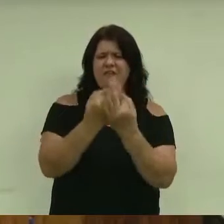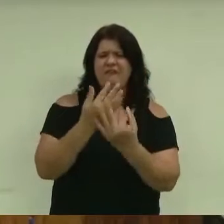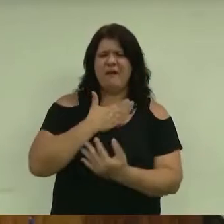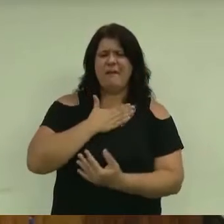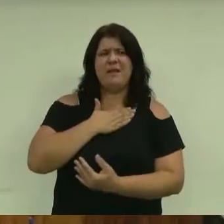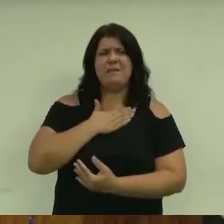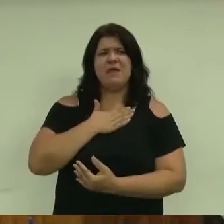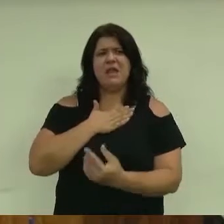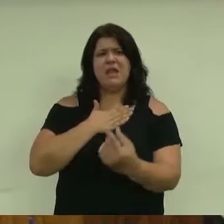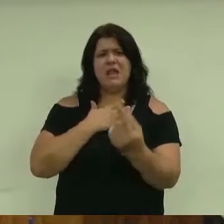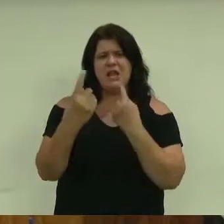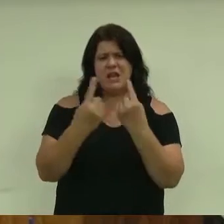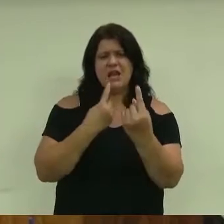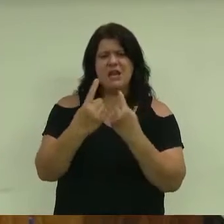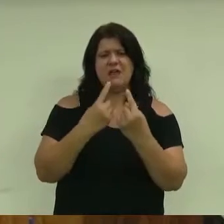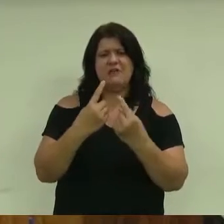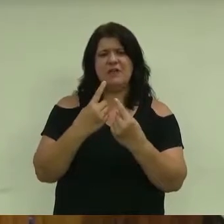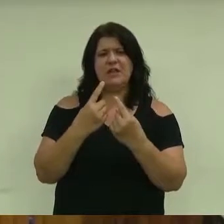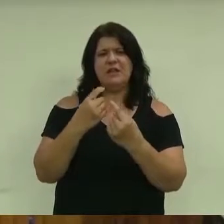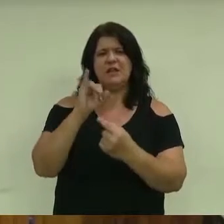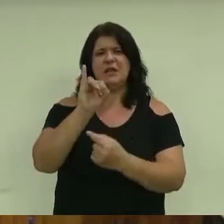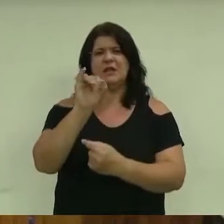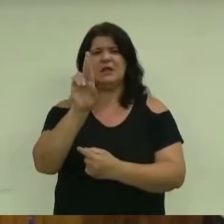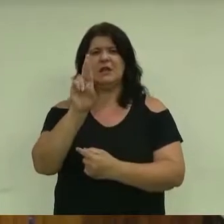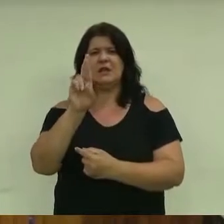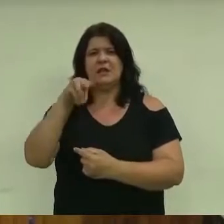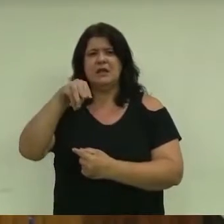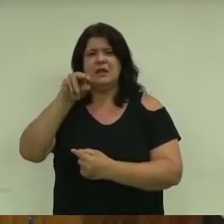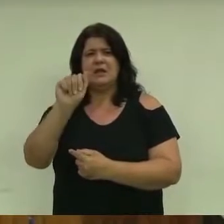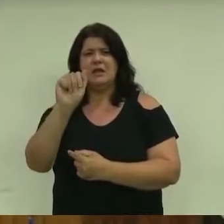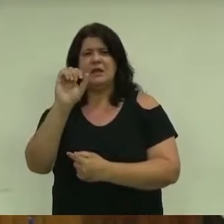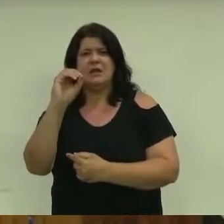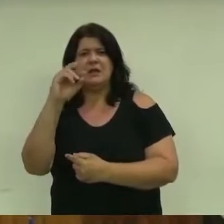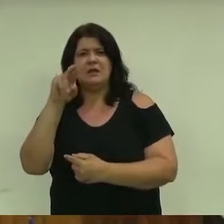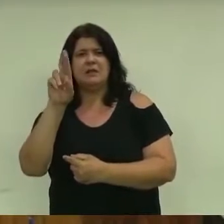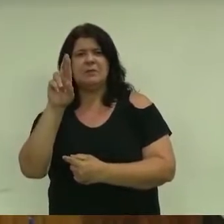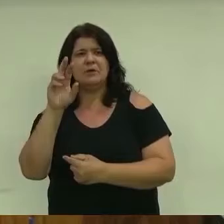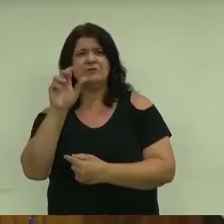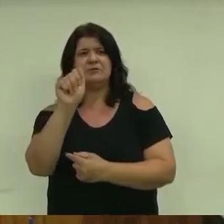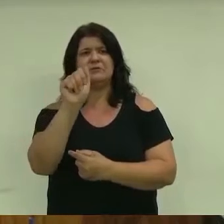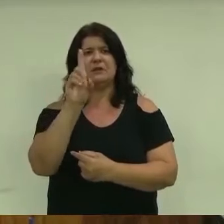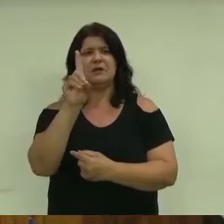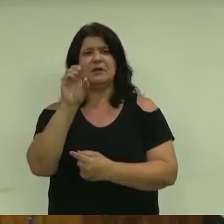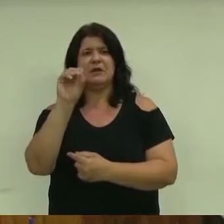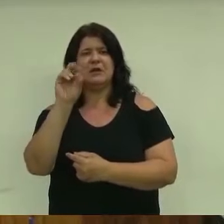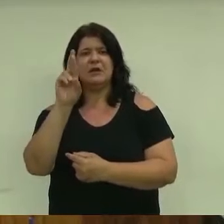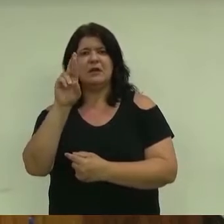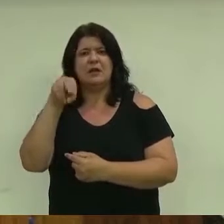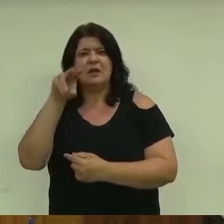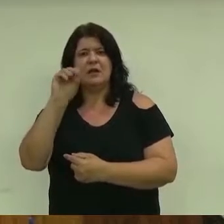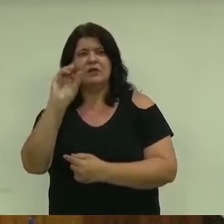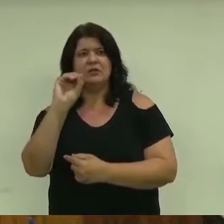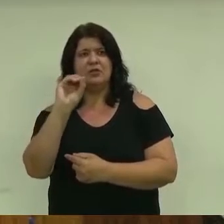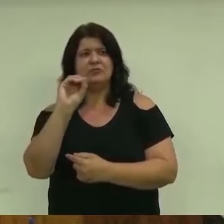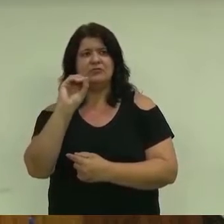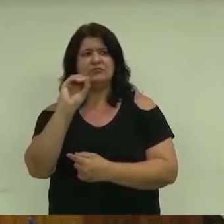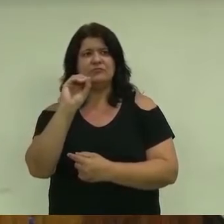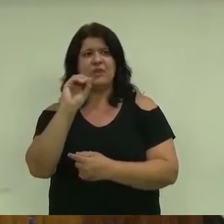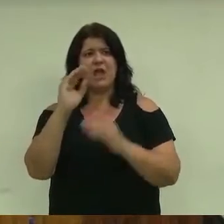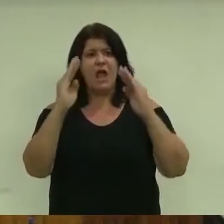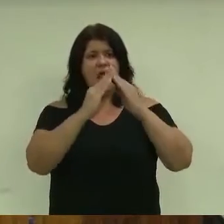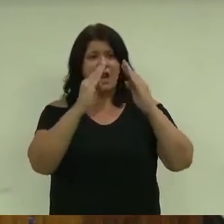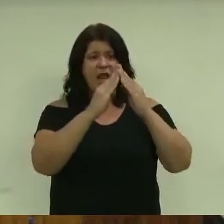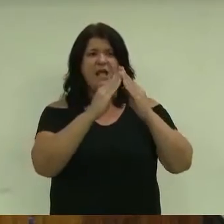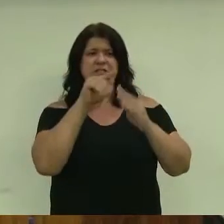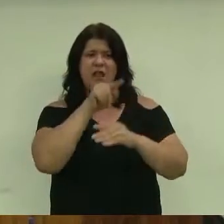nessa Avenida Irmãos Adornos há 68 anos atrás. O mesmo imóvel, o mesmo imóvel que a minha